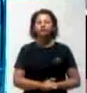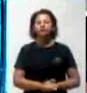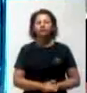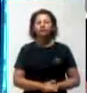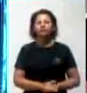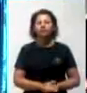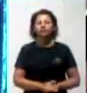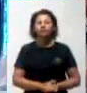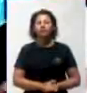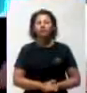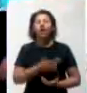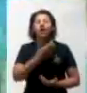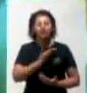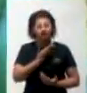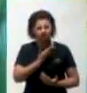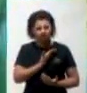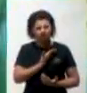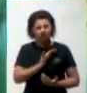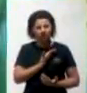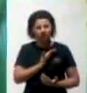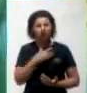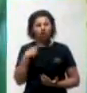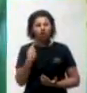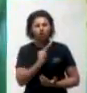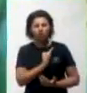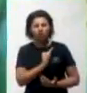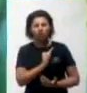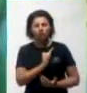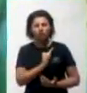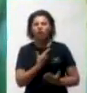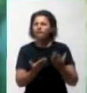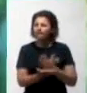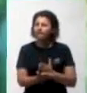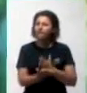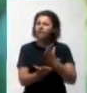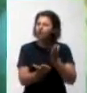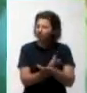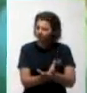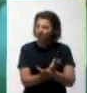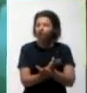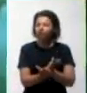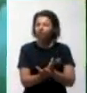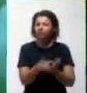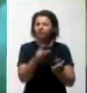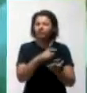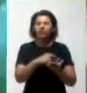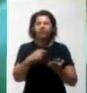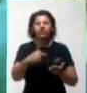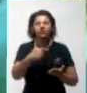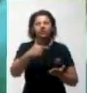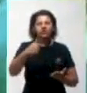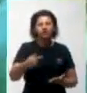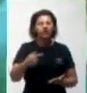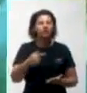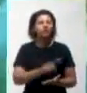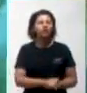Meus irmãos, nós vamos dividir o versículo 27 e amanhã à